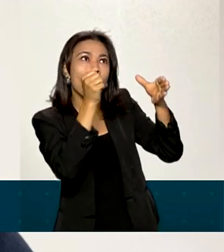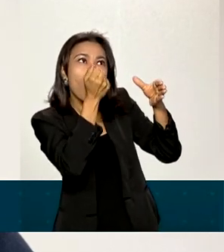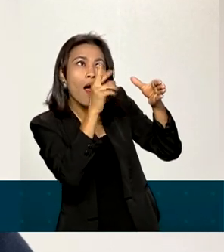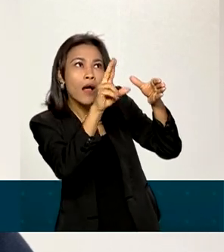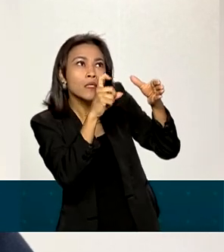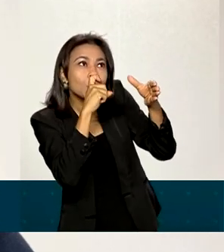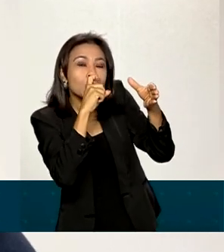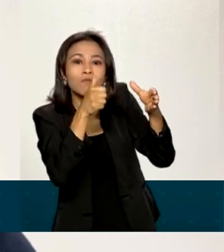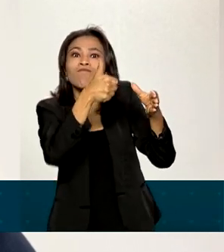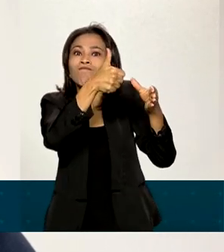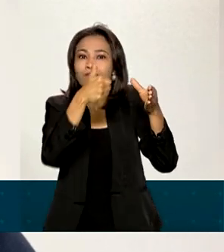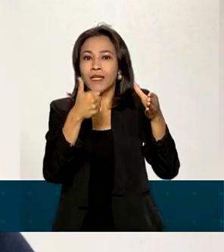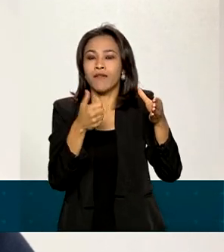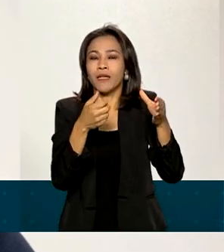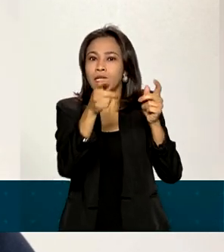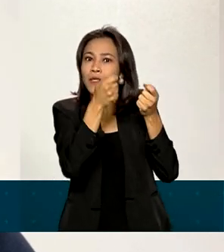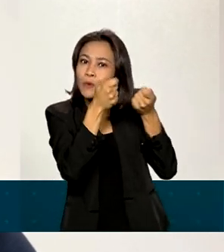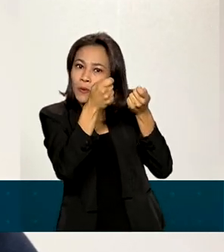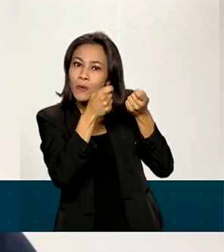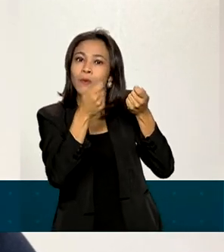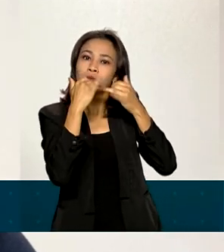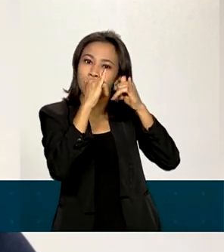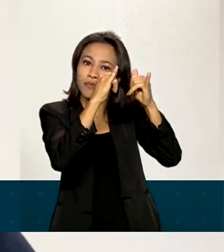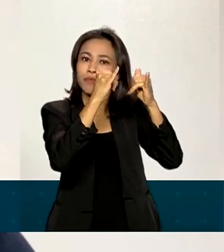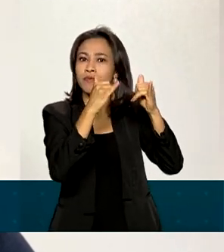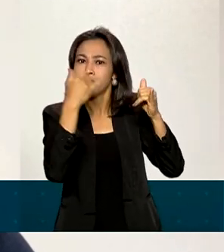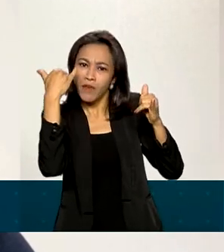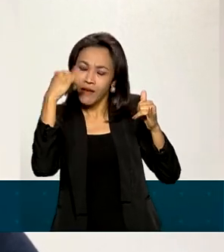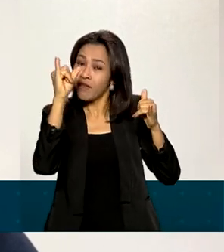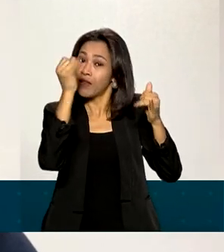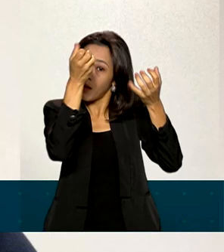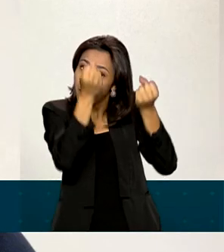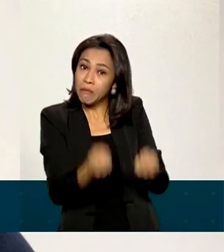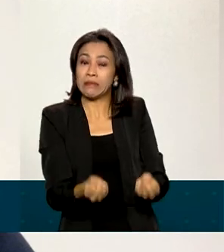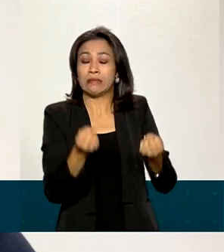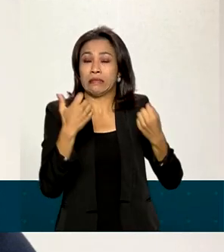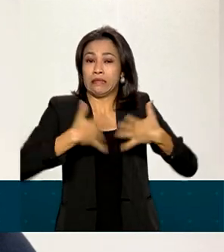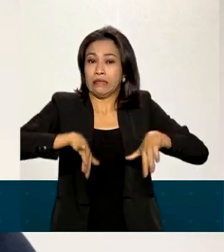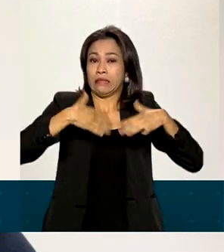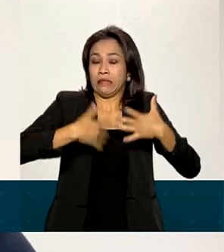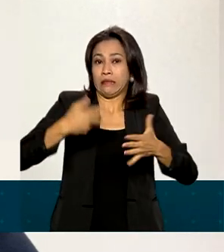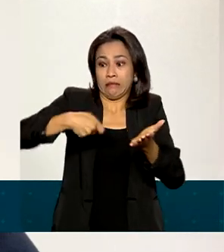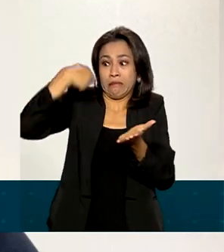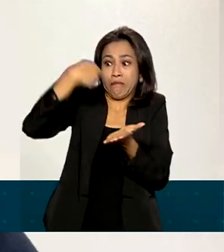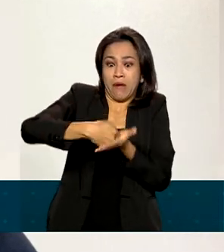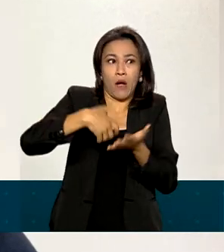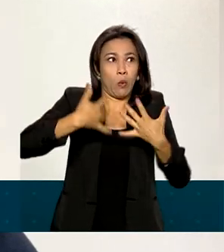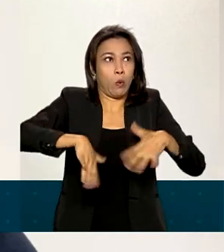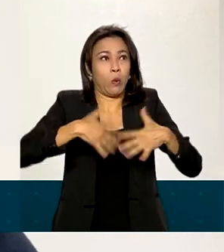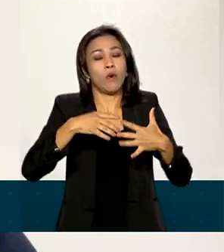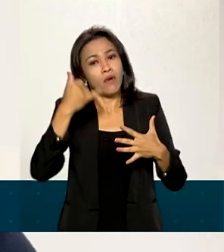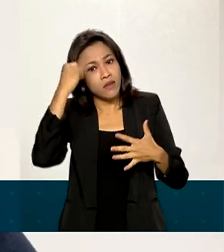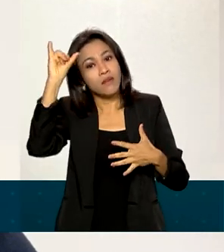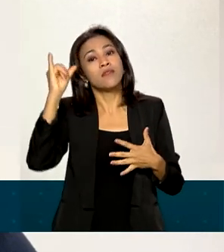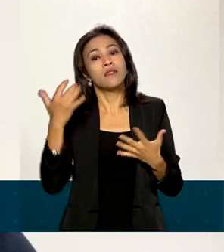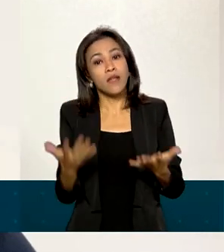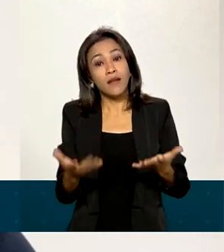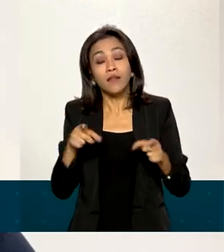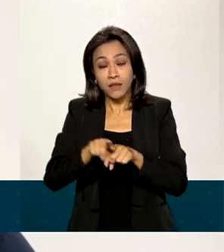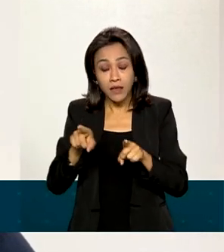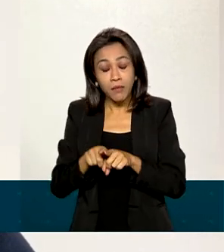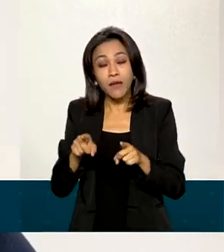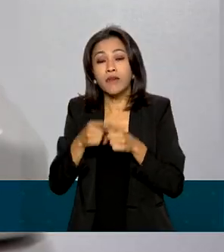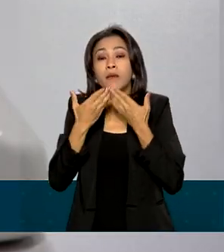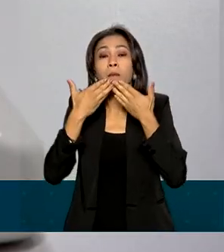uma conta de energia menos pesada para o consumidor e em alívio para o sistema elétrico nacional